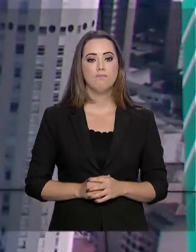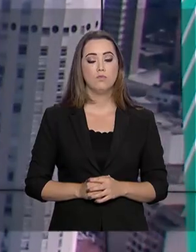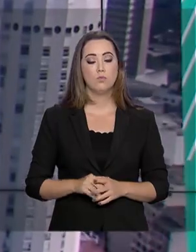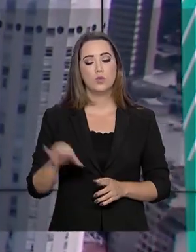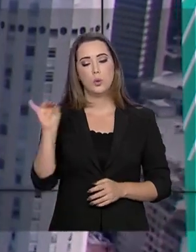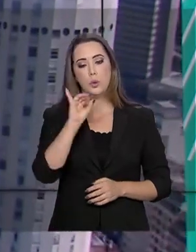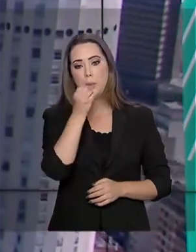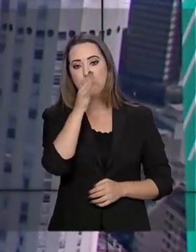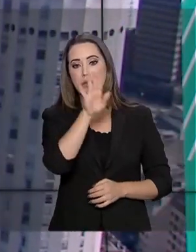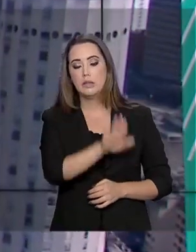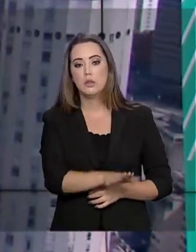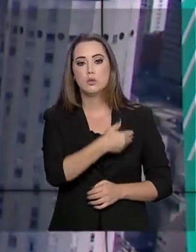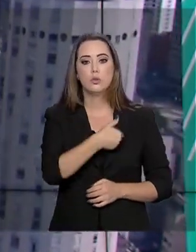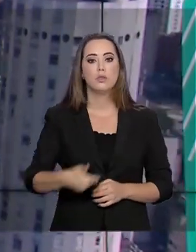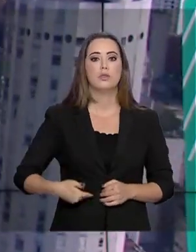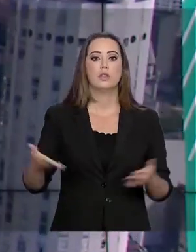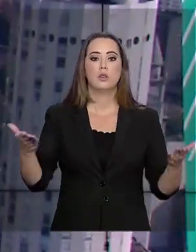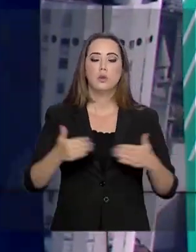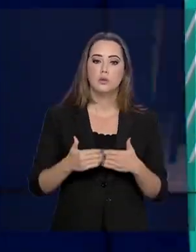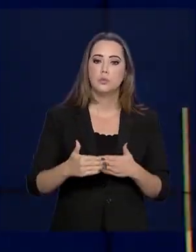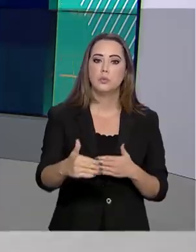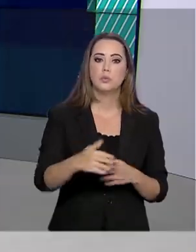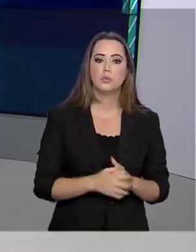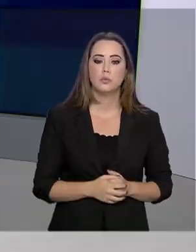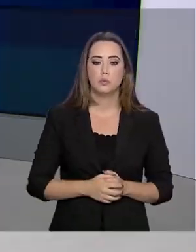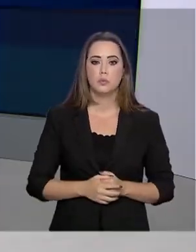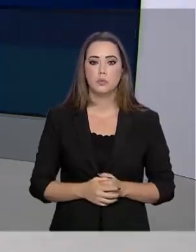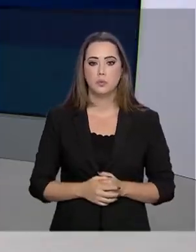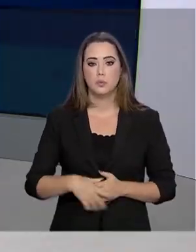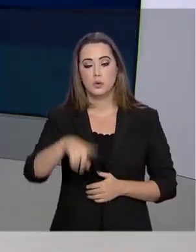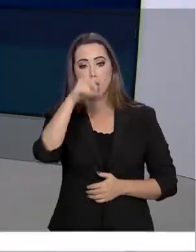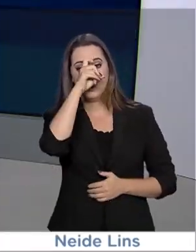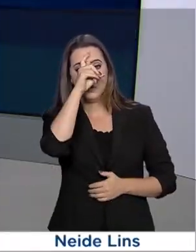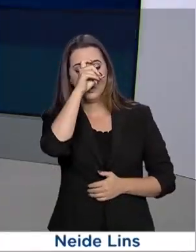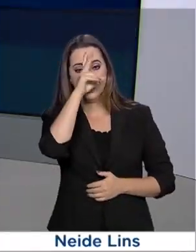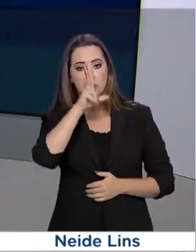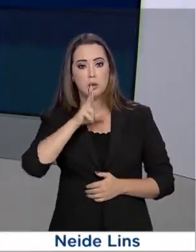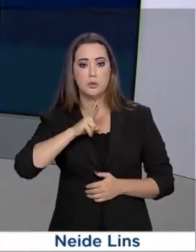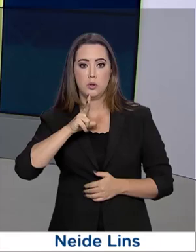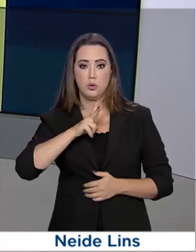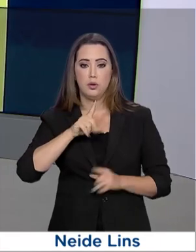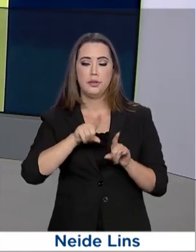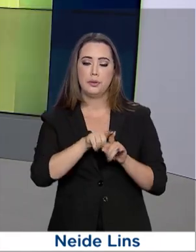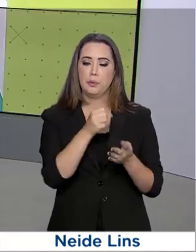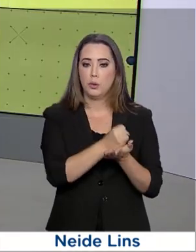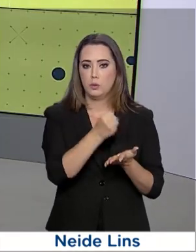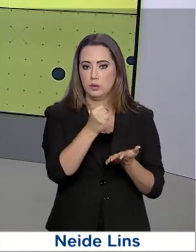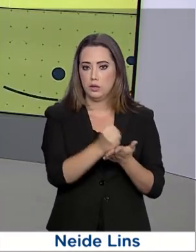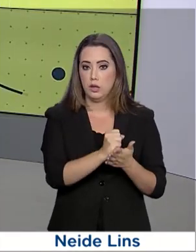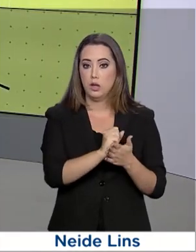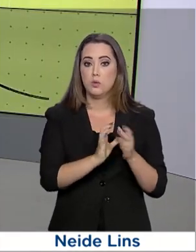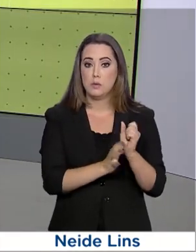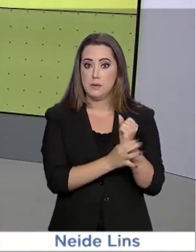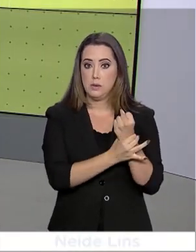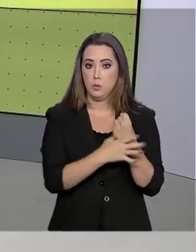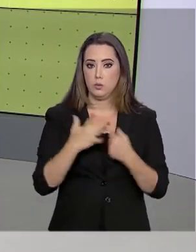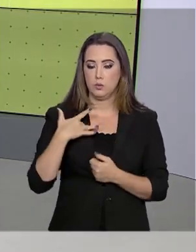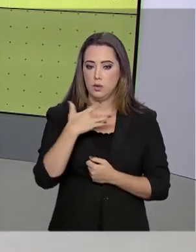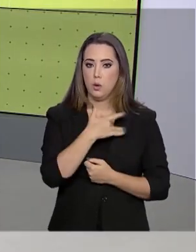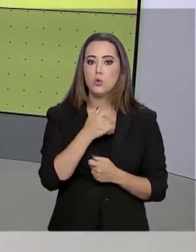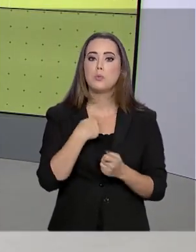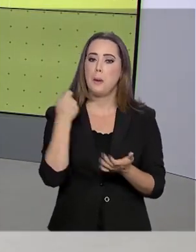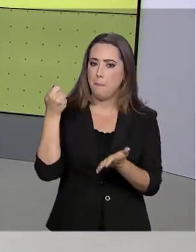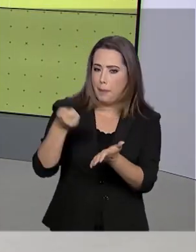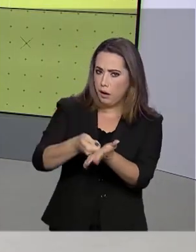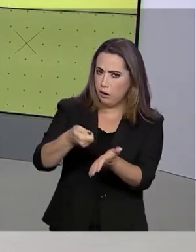Olá, boa tarde. O governo agora já está de volta. Os hospitais privados e os planos de saúde terão que cobrir os custos do